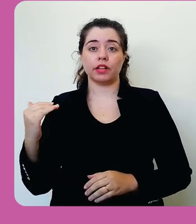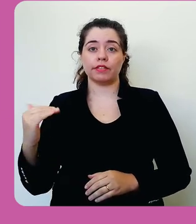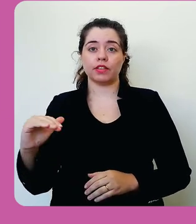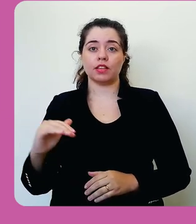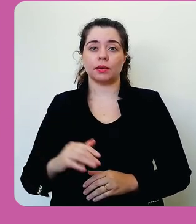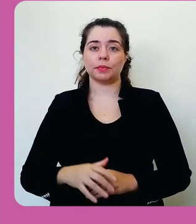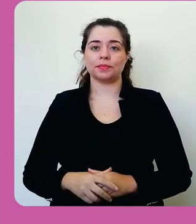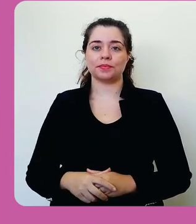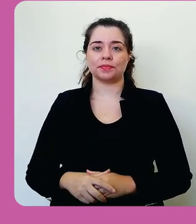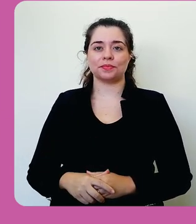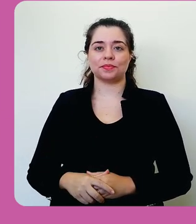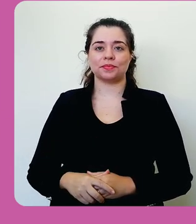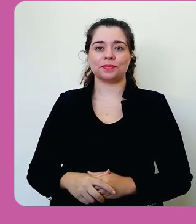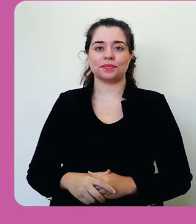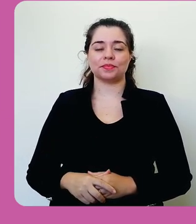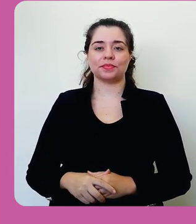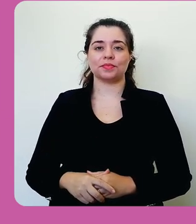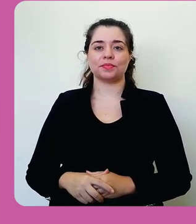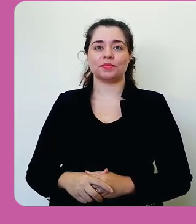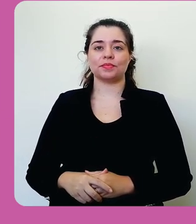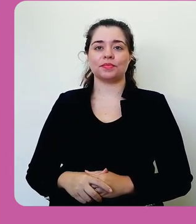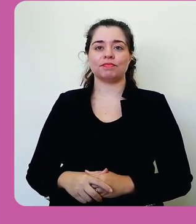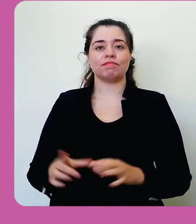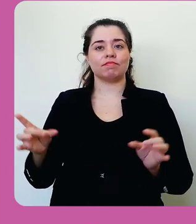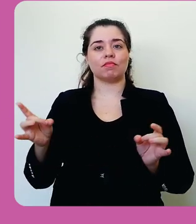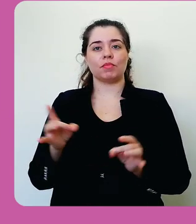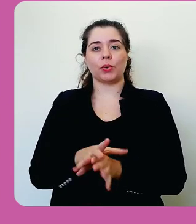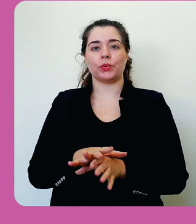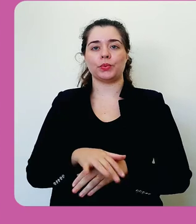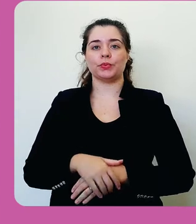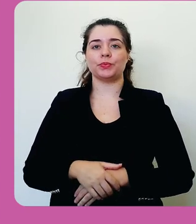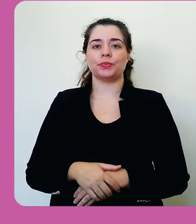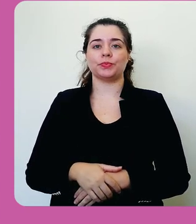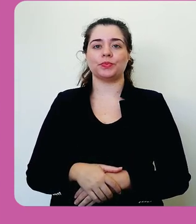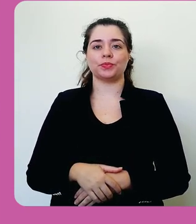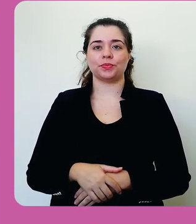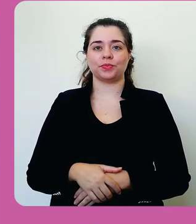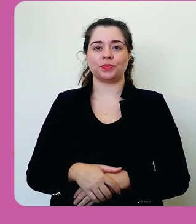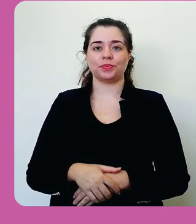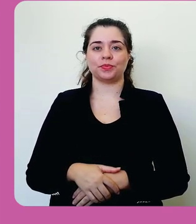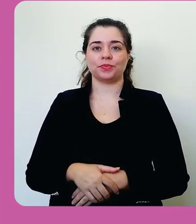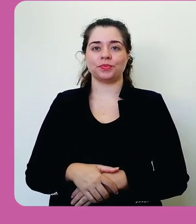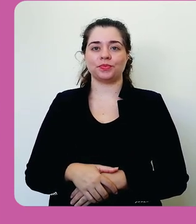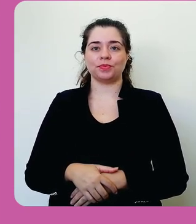Clico em enviar, pronto,